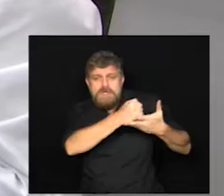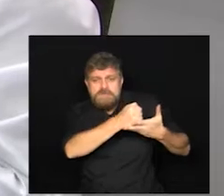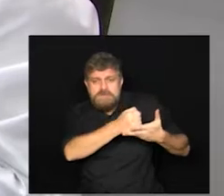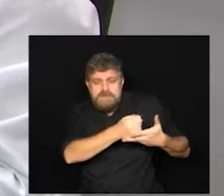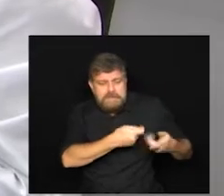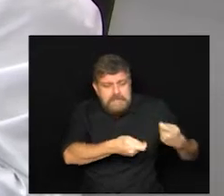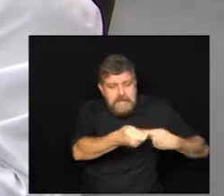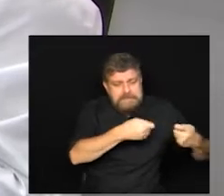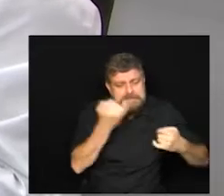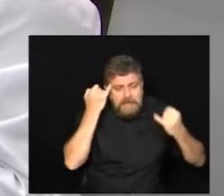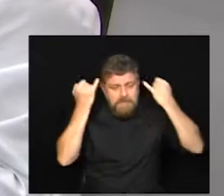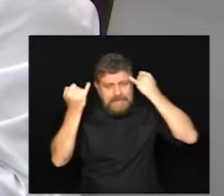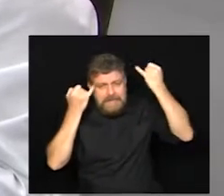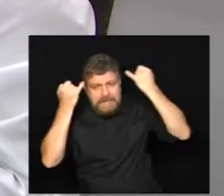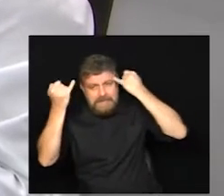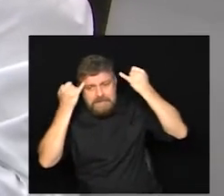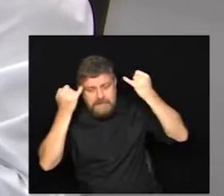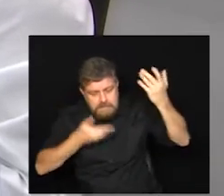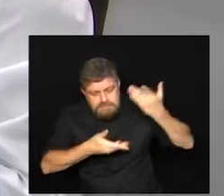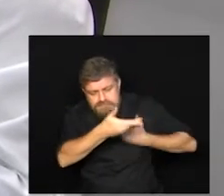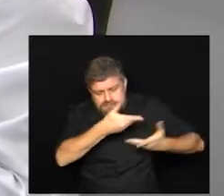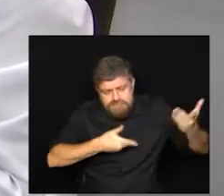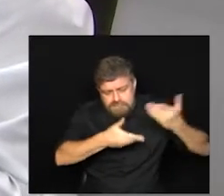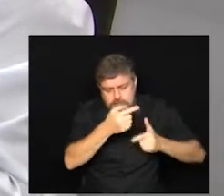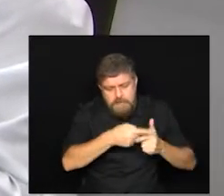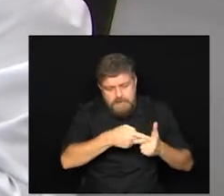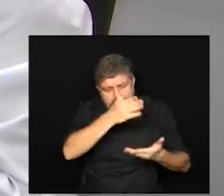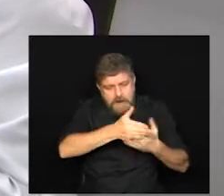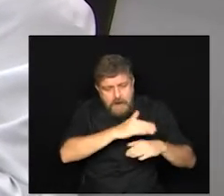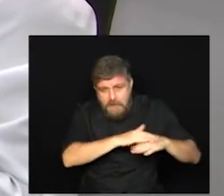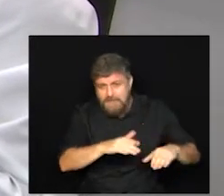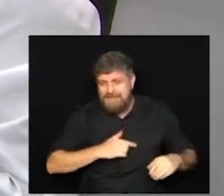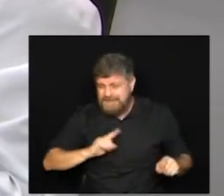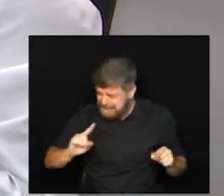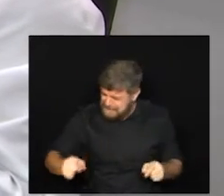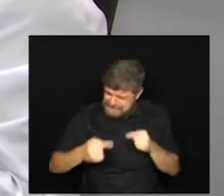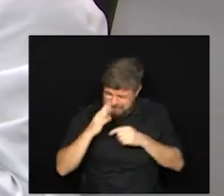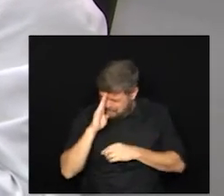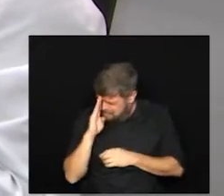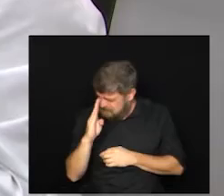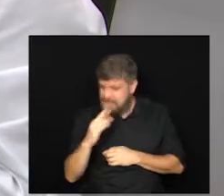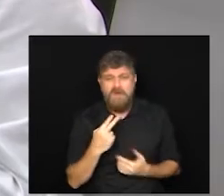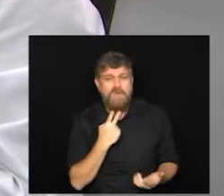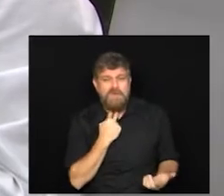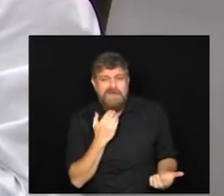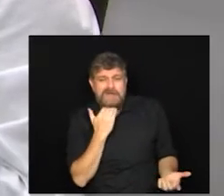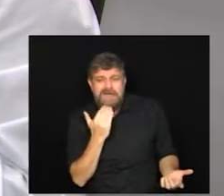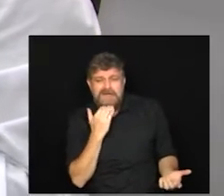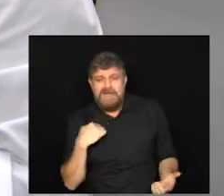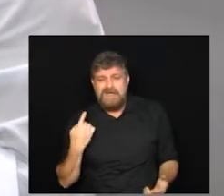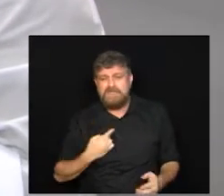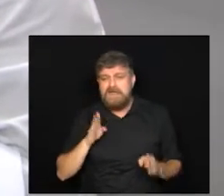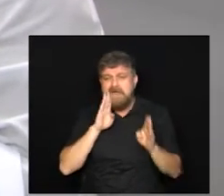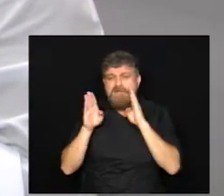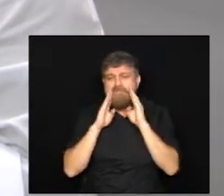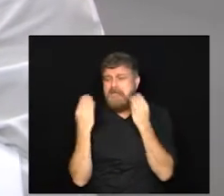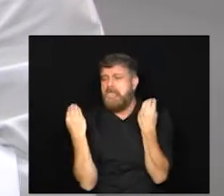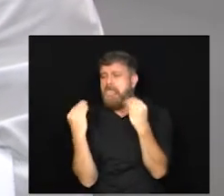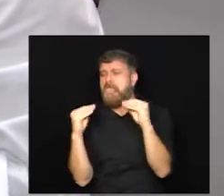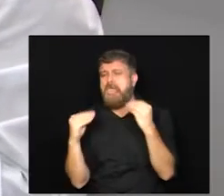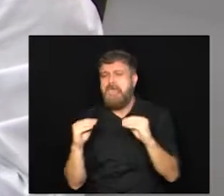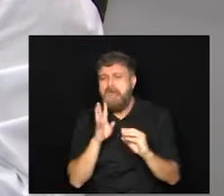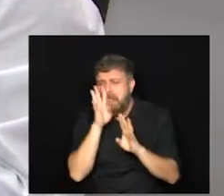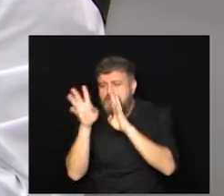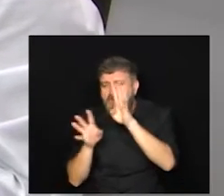dando ideias, dando soluções, que acho que esse é o maior desafio. Não adianta a gente ir para o Facebook e criticar,